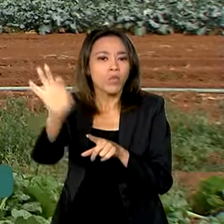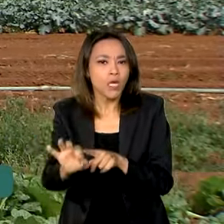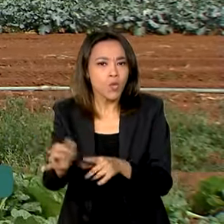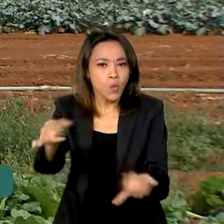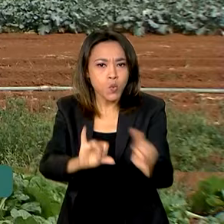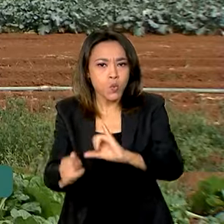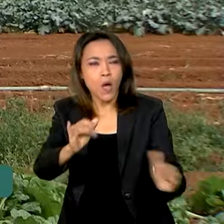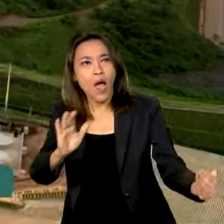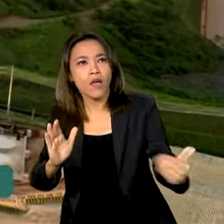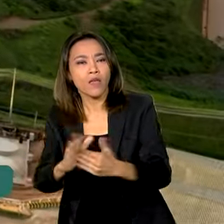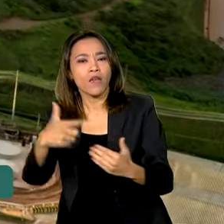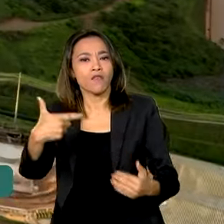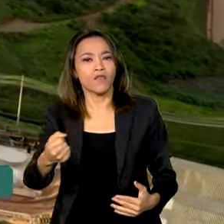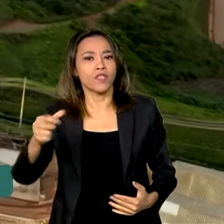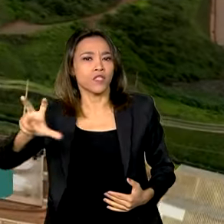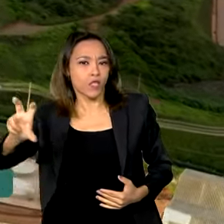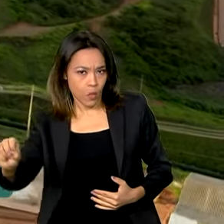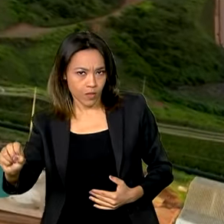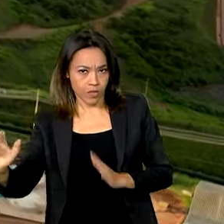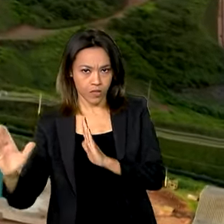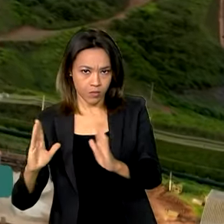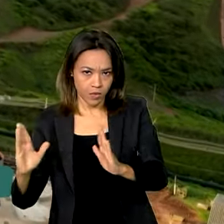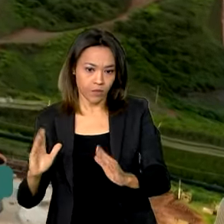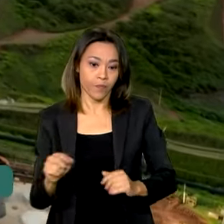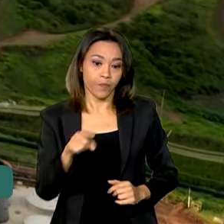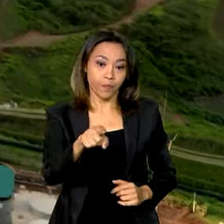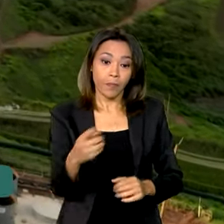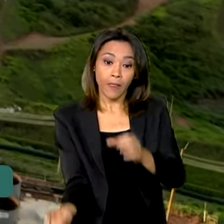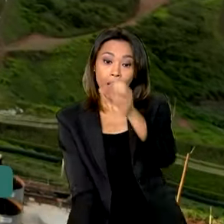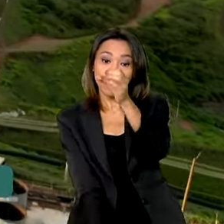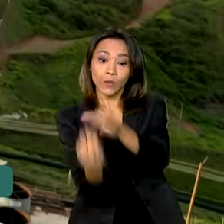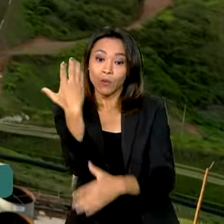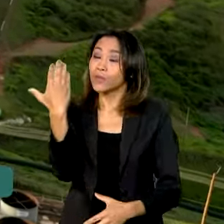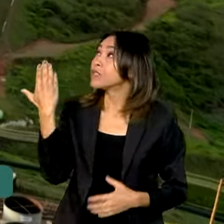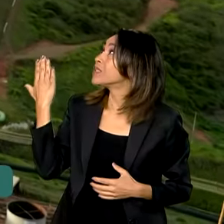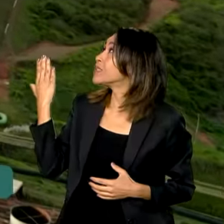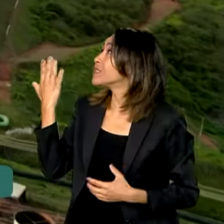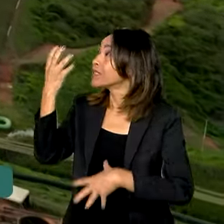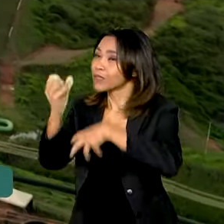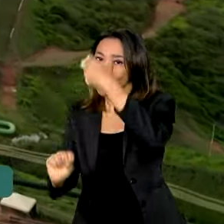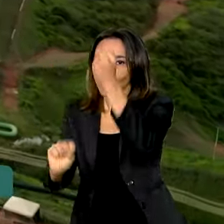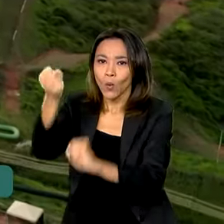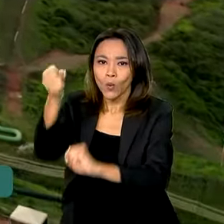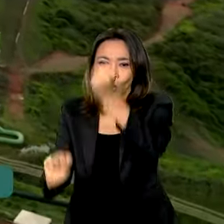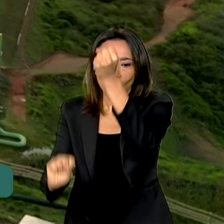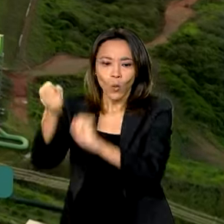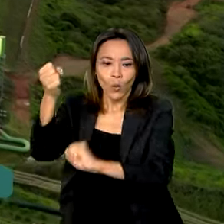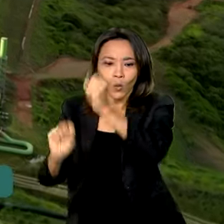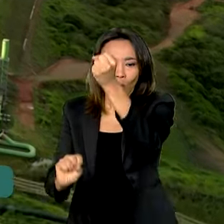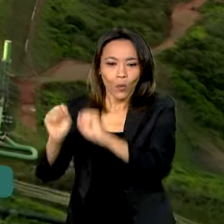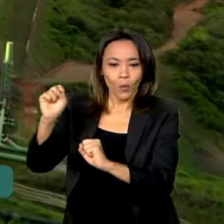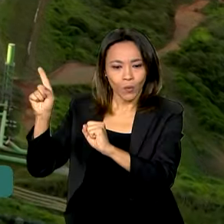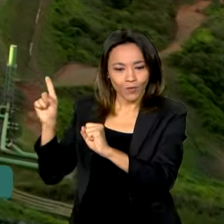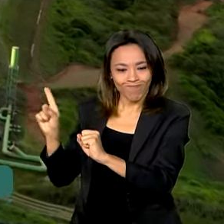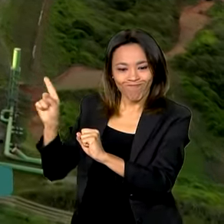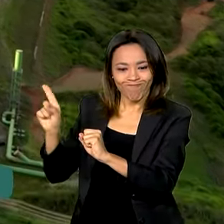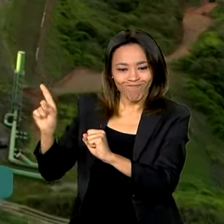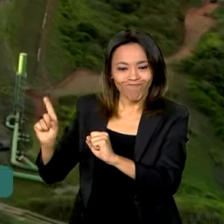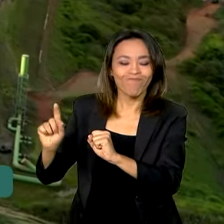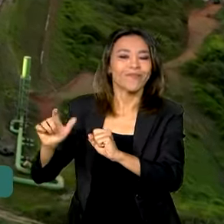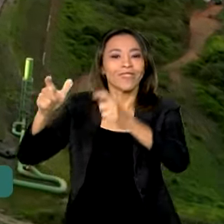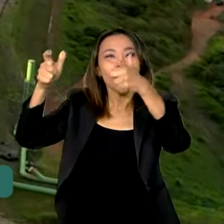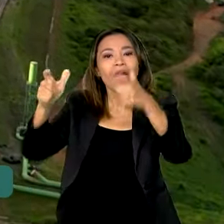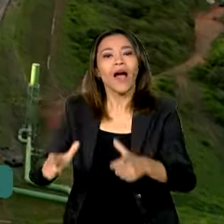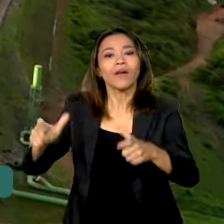2050. A instalação de uma indústria no Complexo Minero Industrial do Eurochem na Serra do